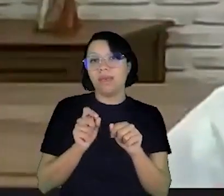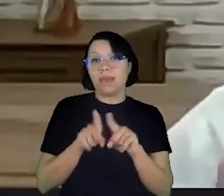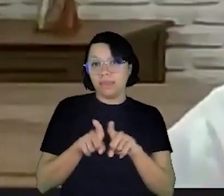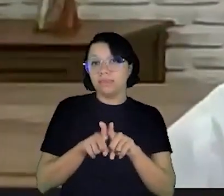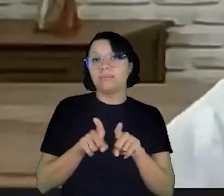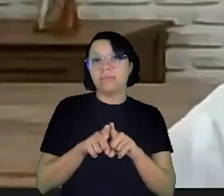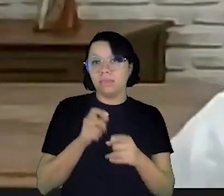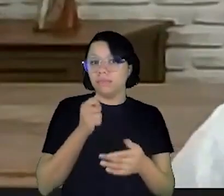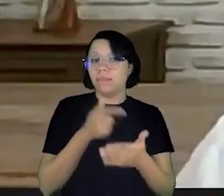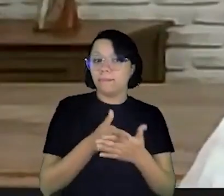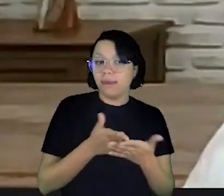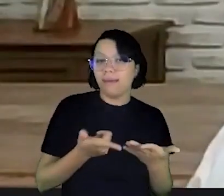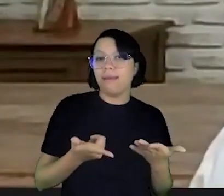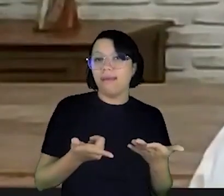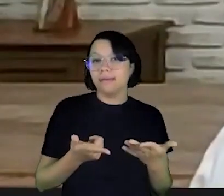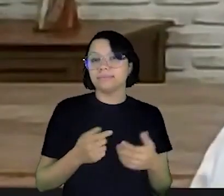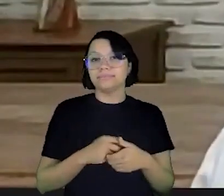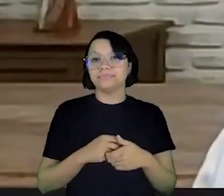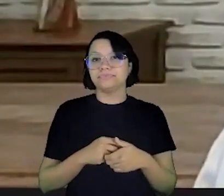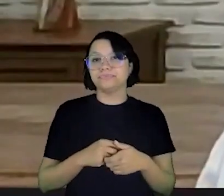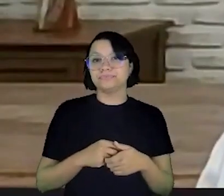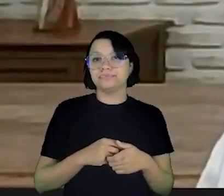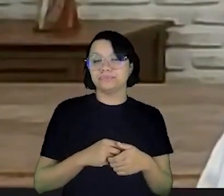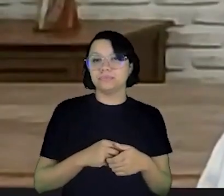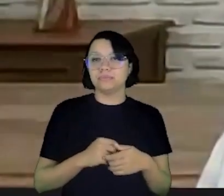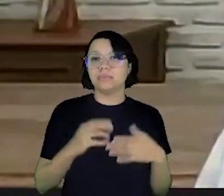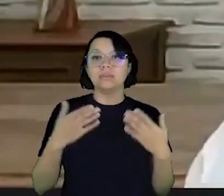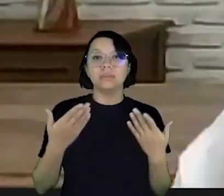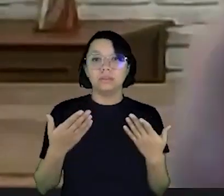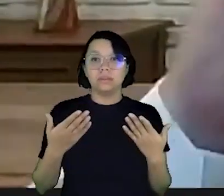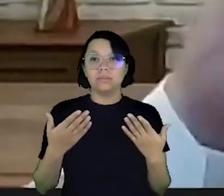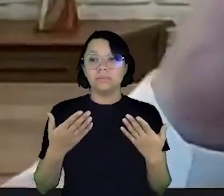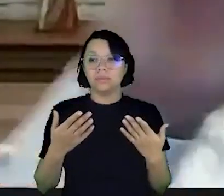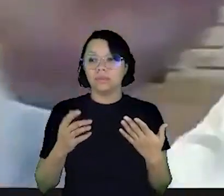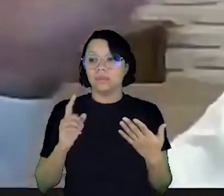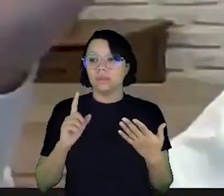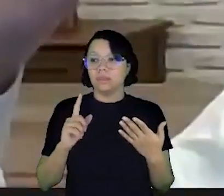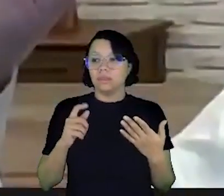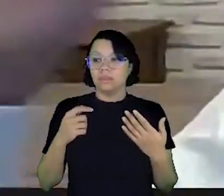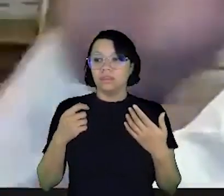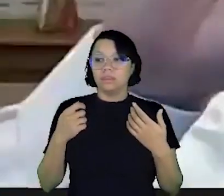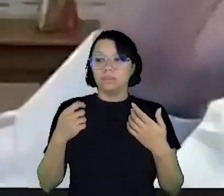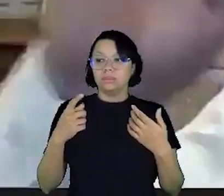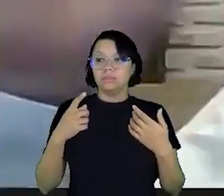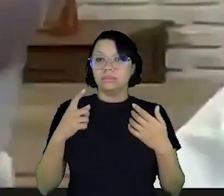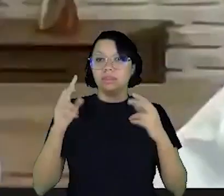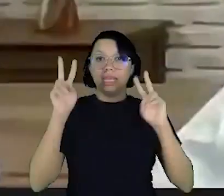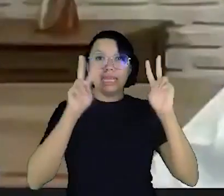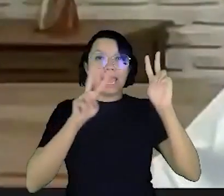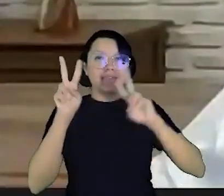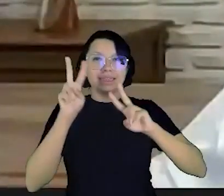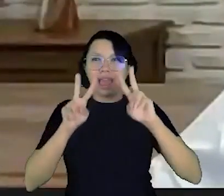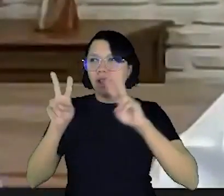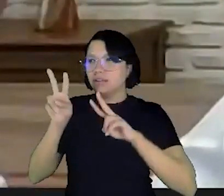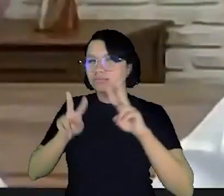vai ter também que ajudar a custear aquela reforma no prédio então assim é um exercício de